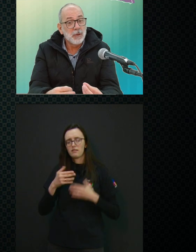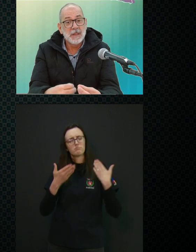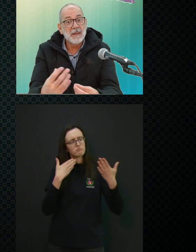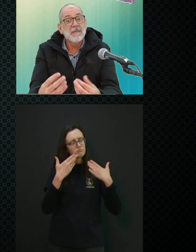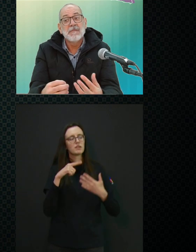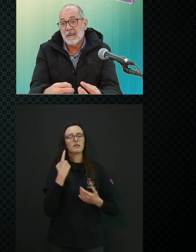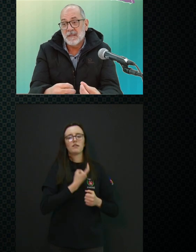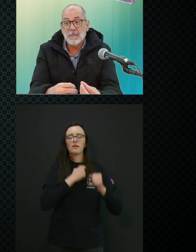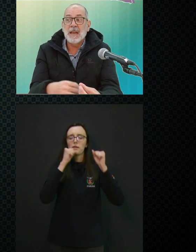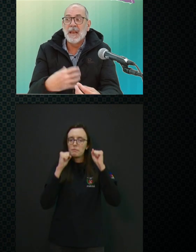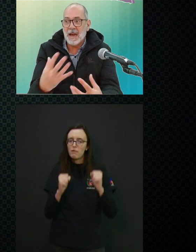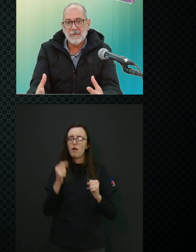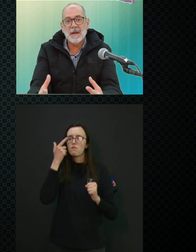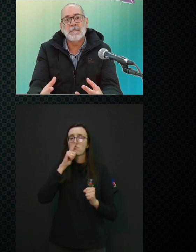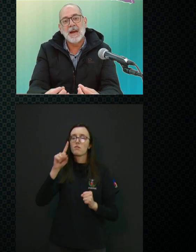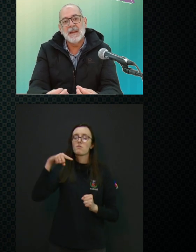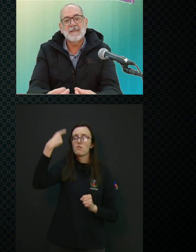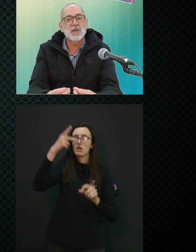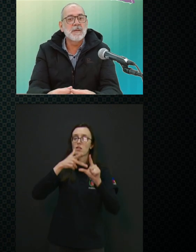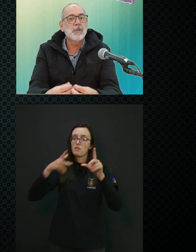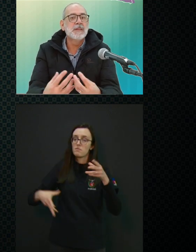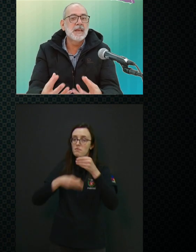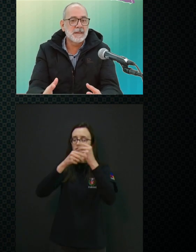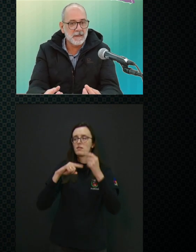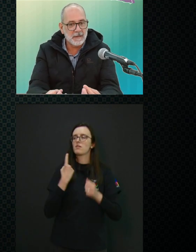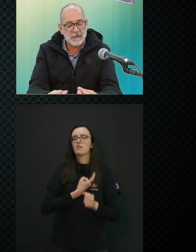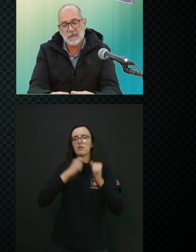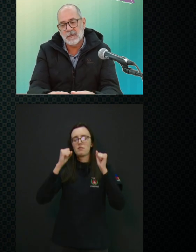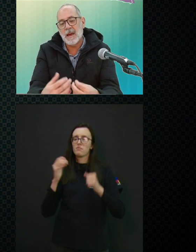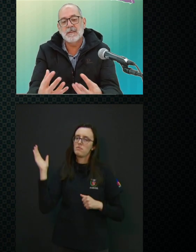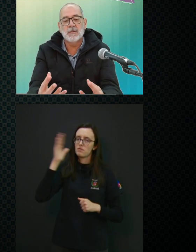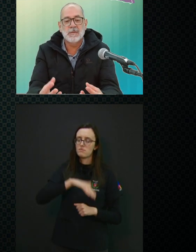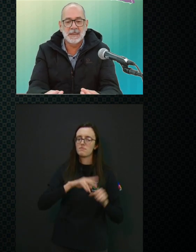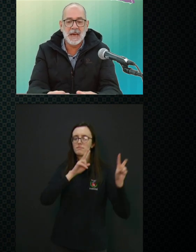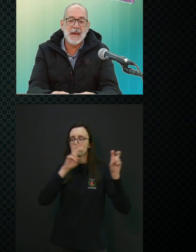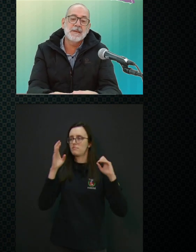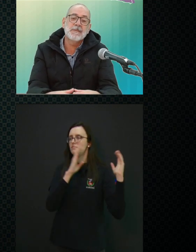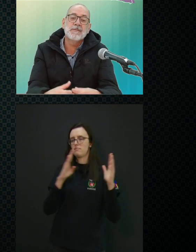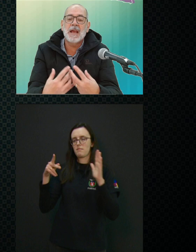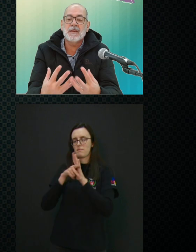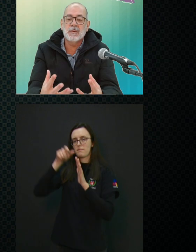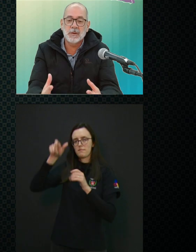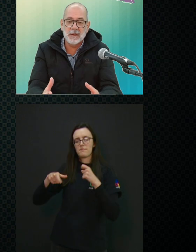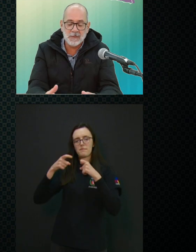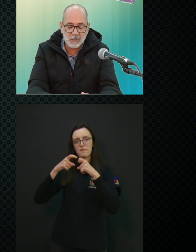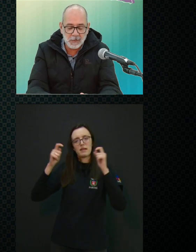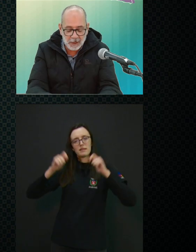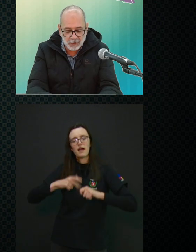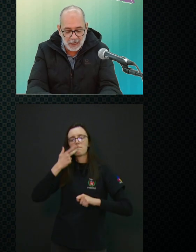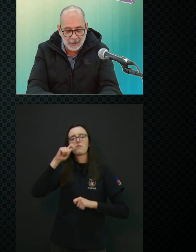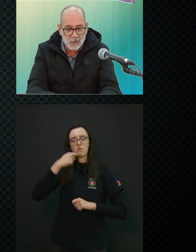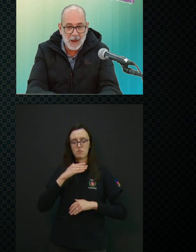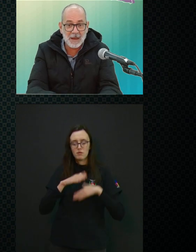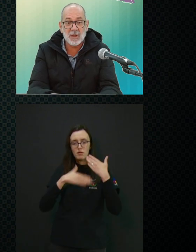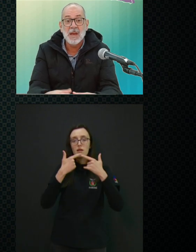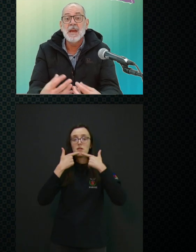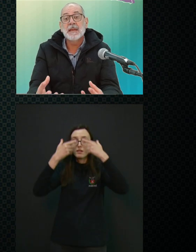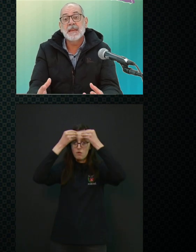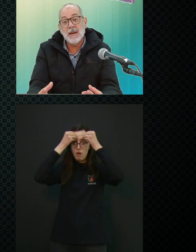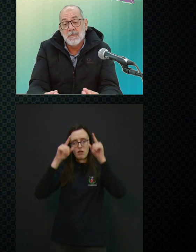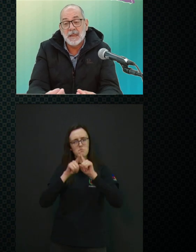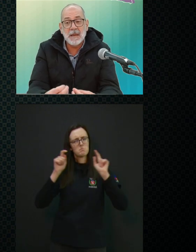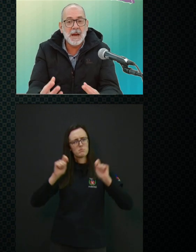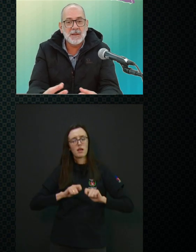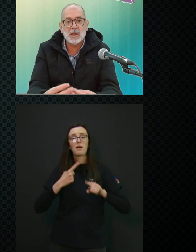para a gente poder fazer uma live a mais e a gente poder trazer essas fases do Van Dyck, falar sobre o desenvolvimento da linguagem,